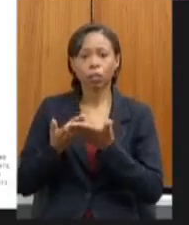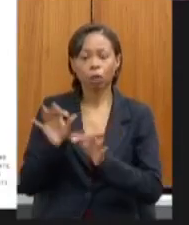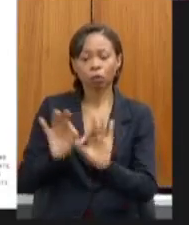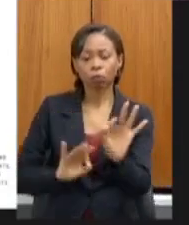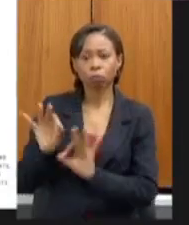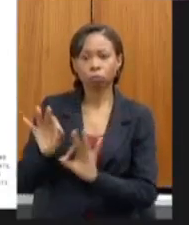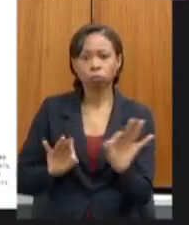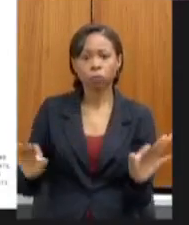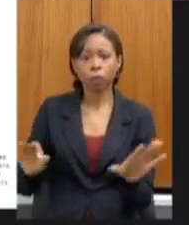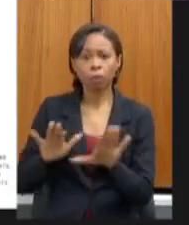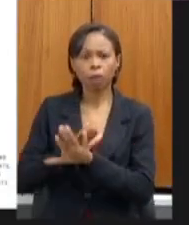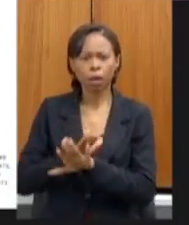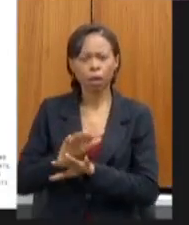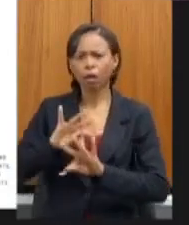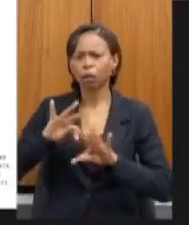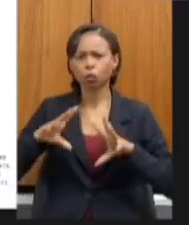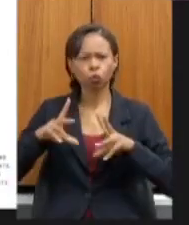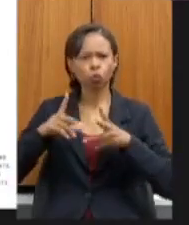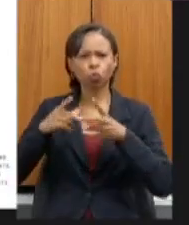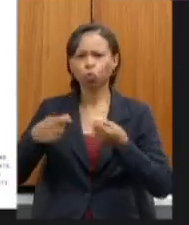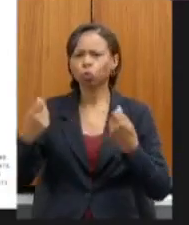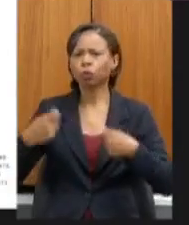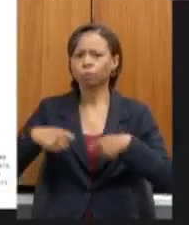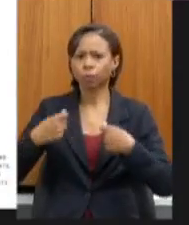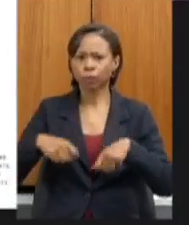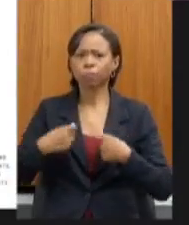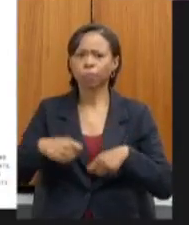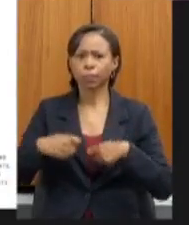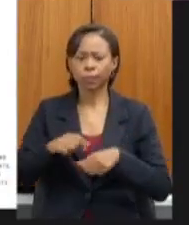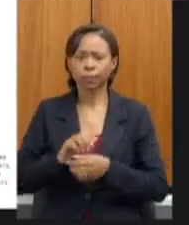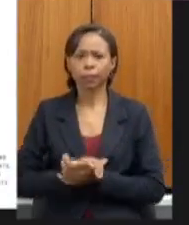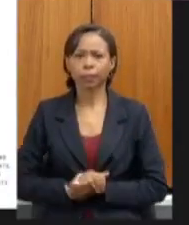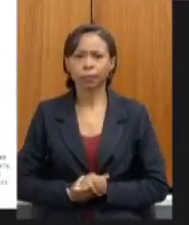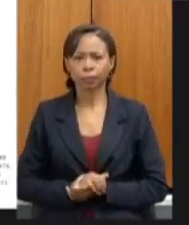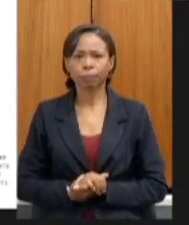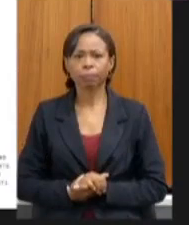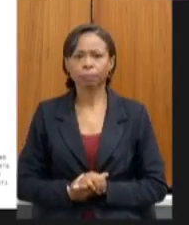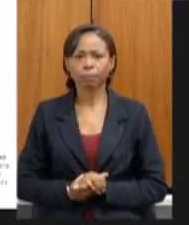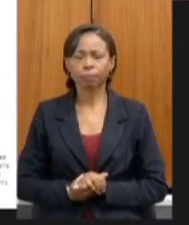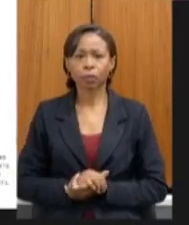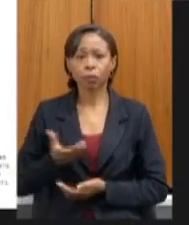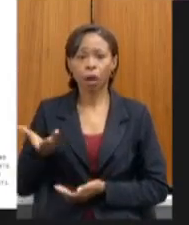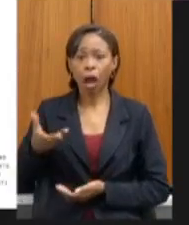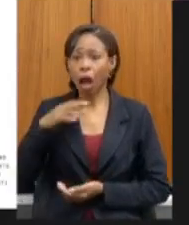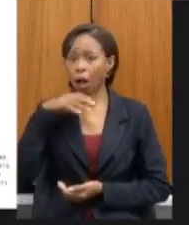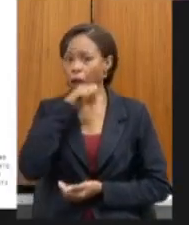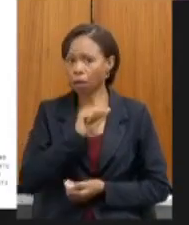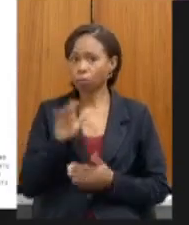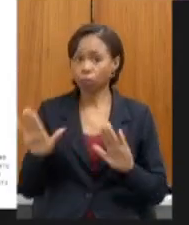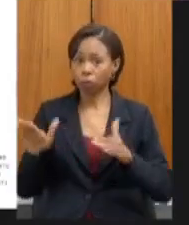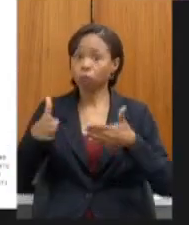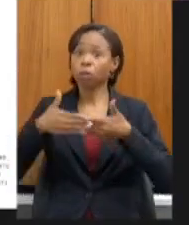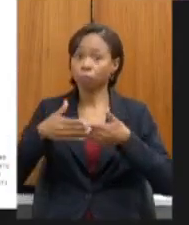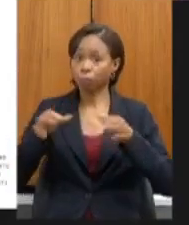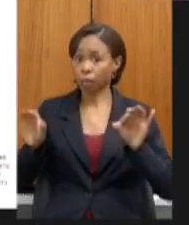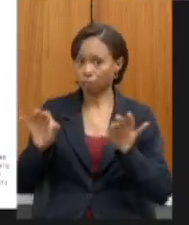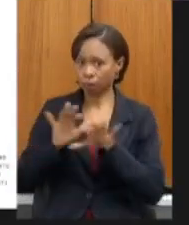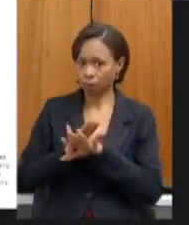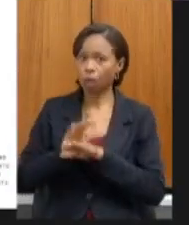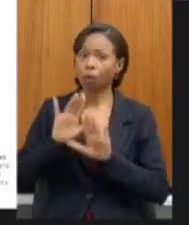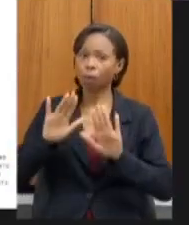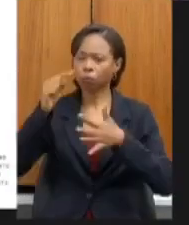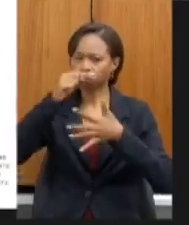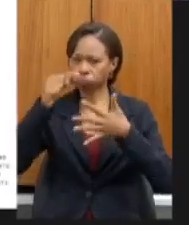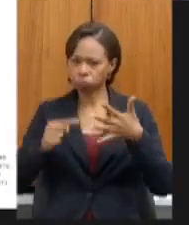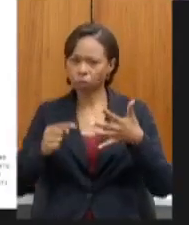relação a tudo que é necessário a gente pode também falar um pouquinho disso vou acelerar agora para o fechamento mas podemos esclarecer pontos que